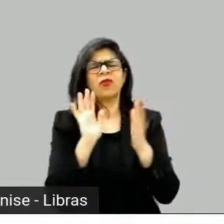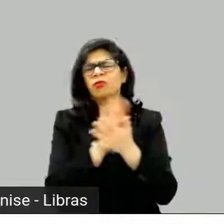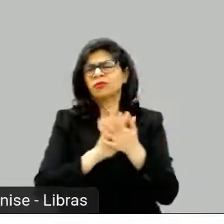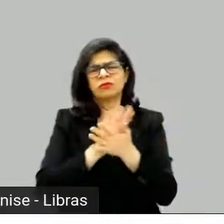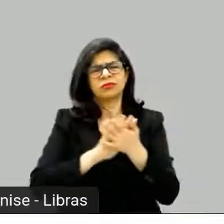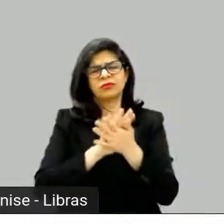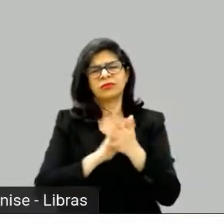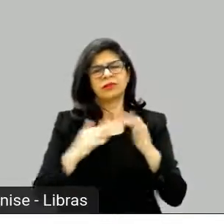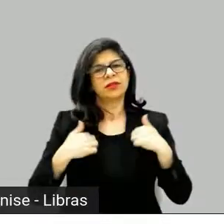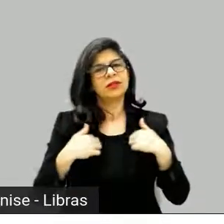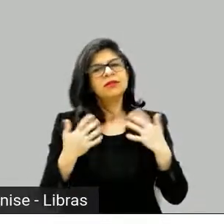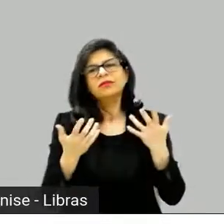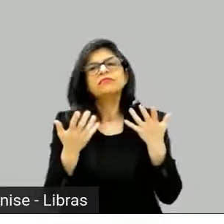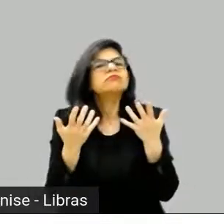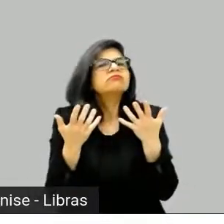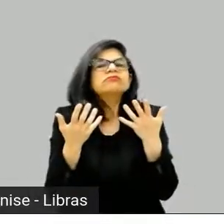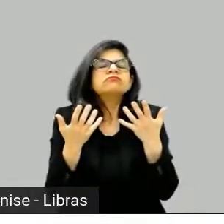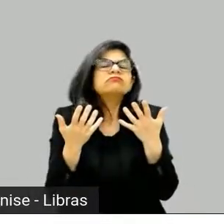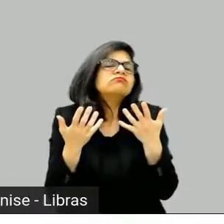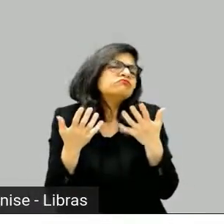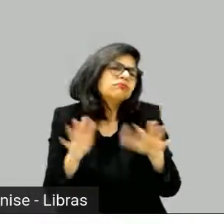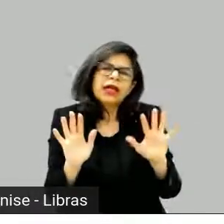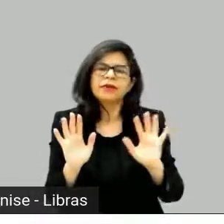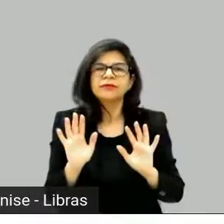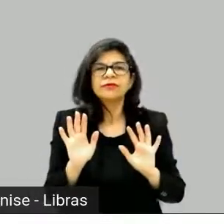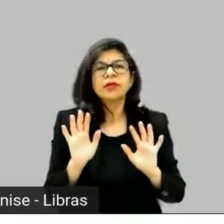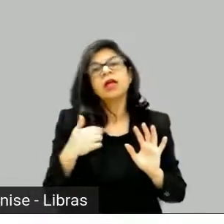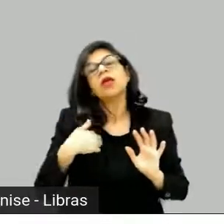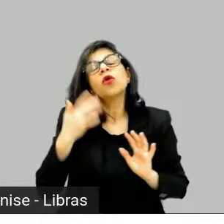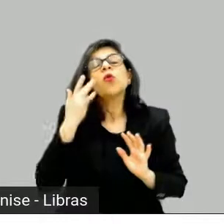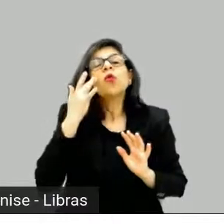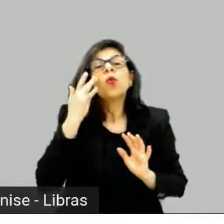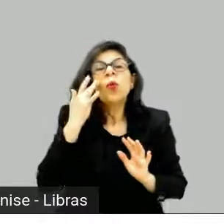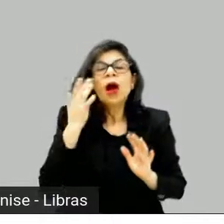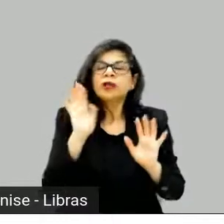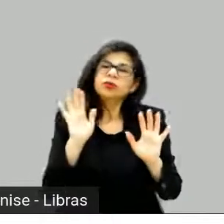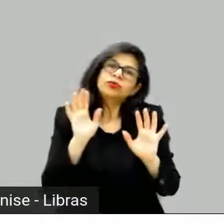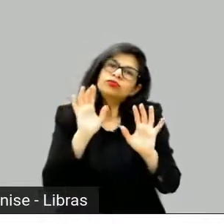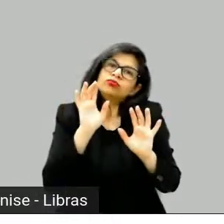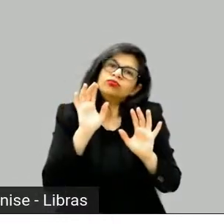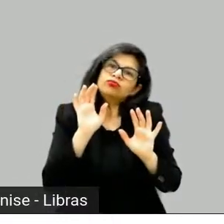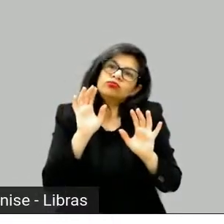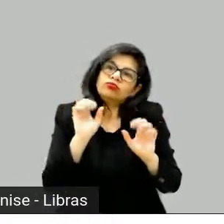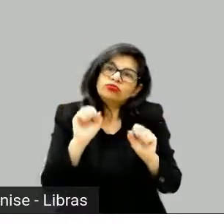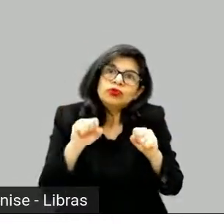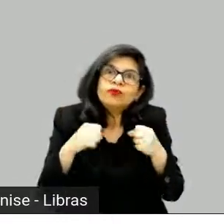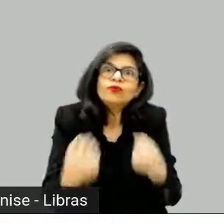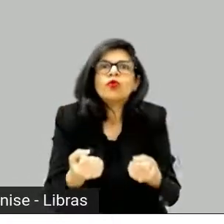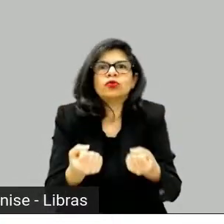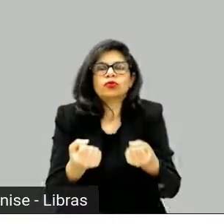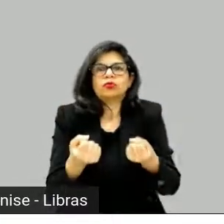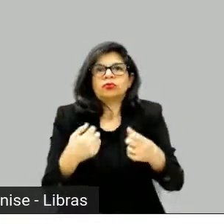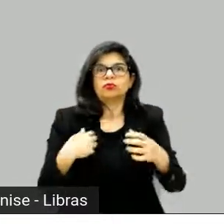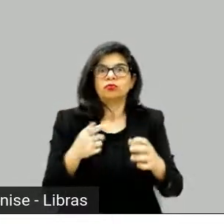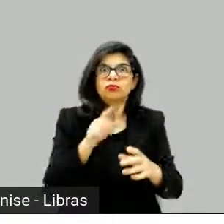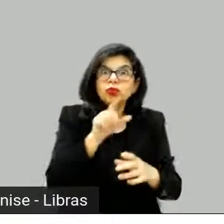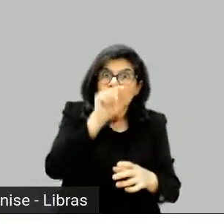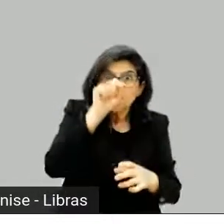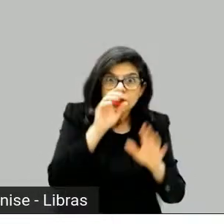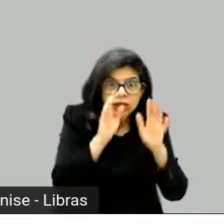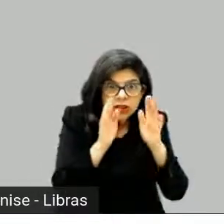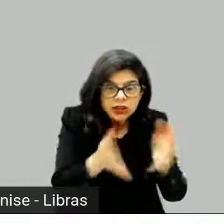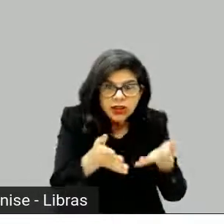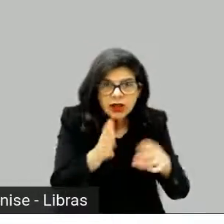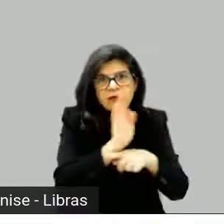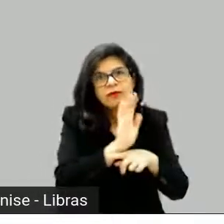envolvido faça o melhor que puder. Então, assim, eu realmente foco no processo mais do que no